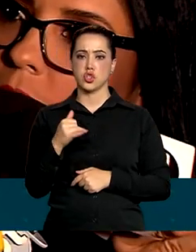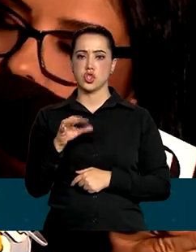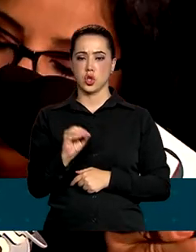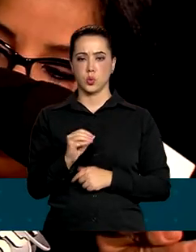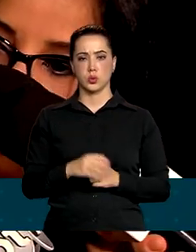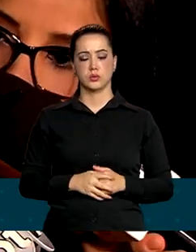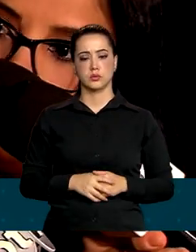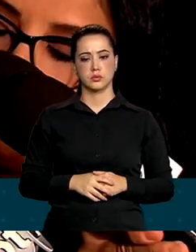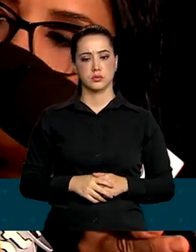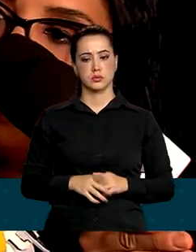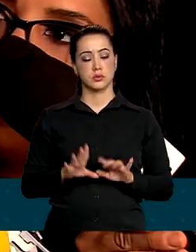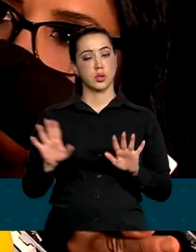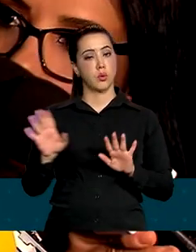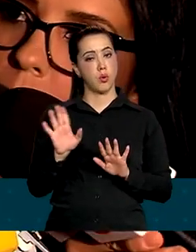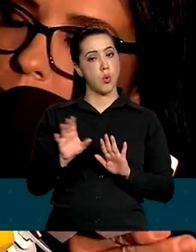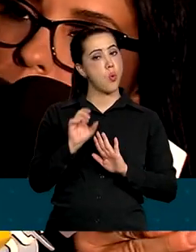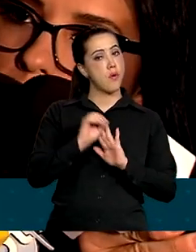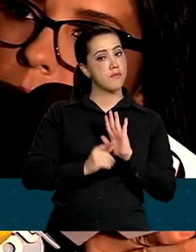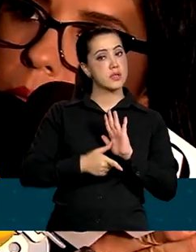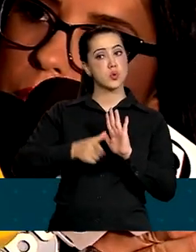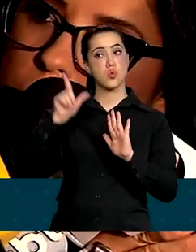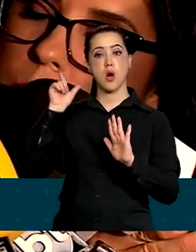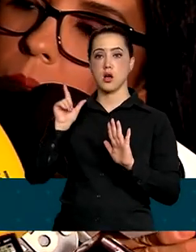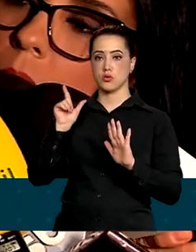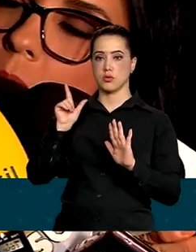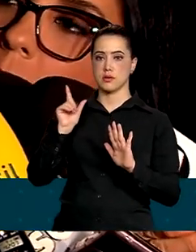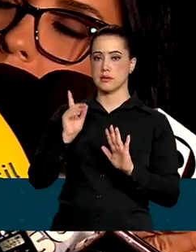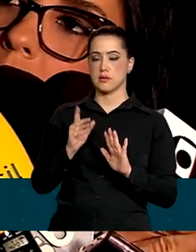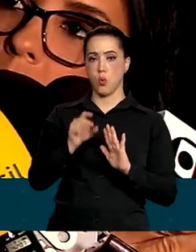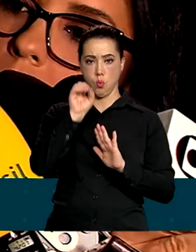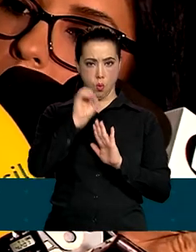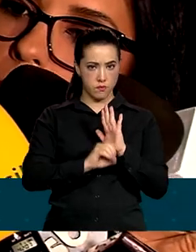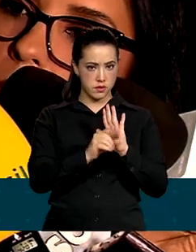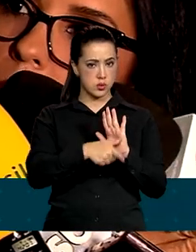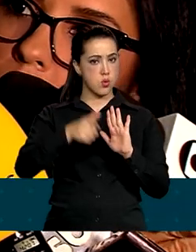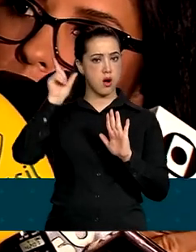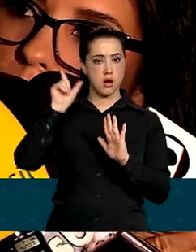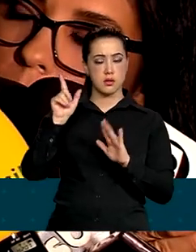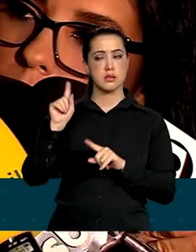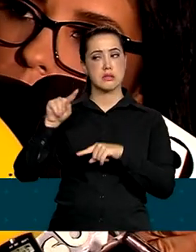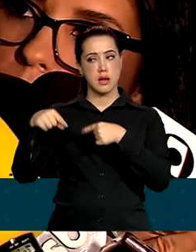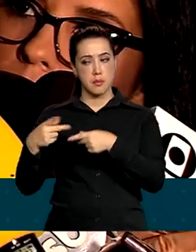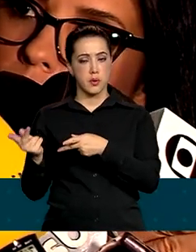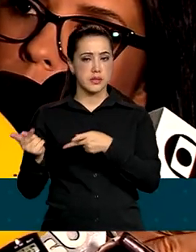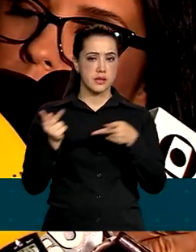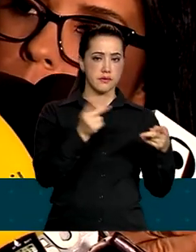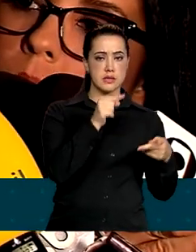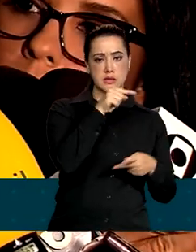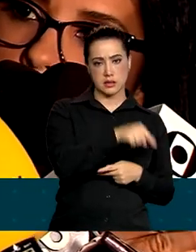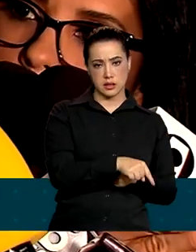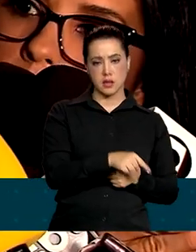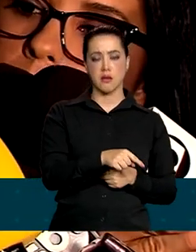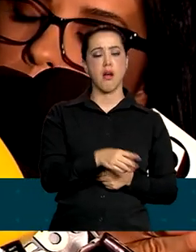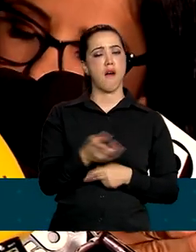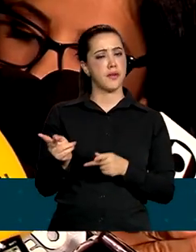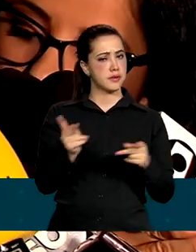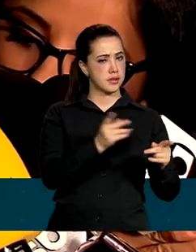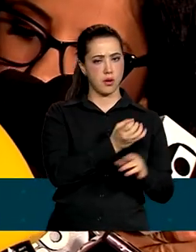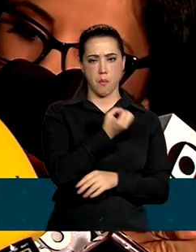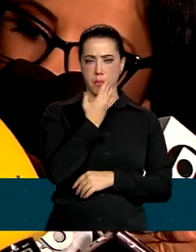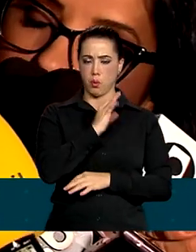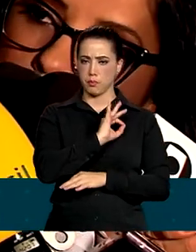anterior à vinda do presidente Arthur Lira aqui ontem. A visita do presidente Arthur Lira aqui ontem foi extremamente amistosa,